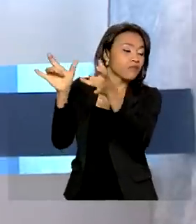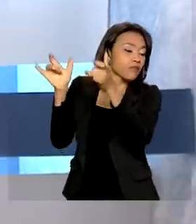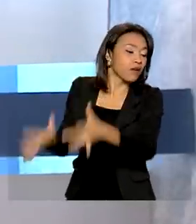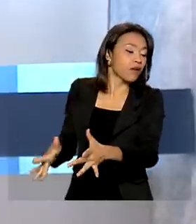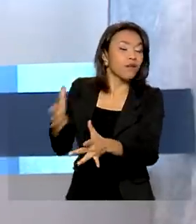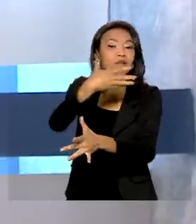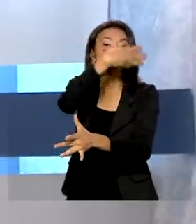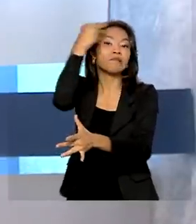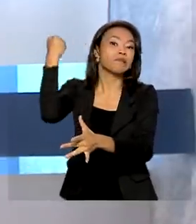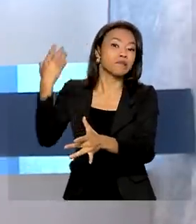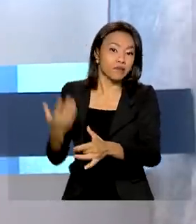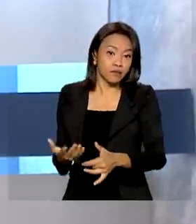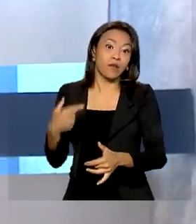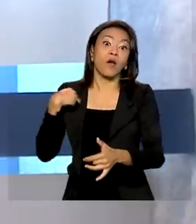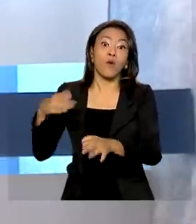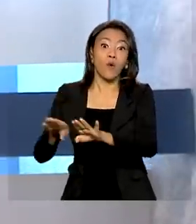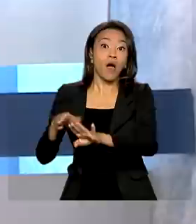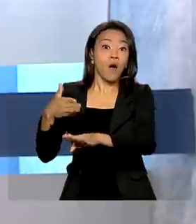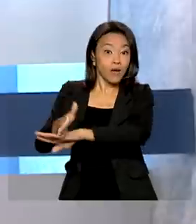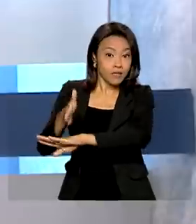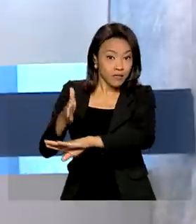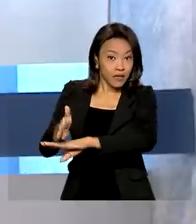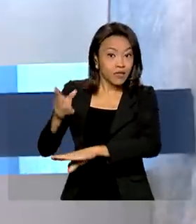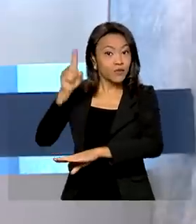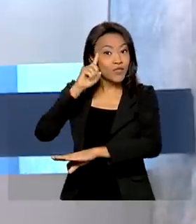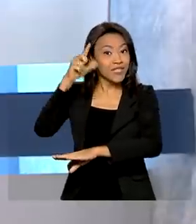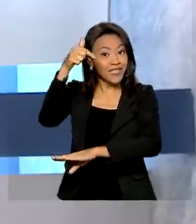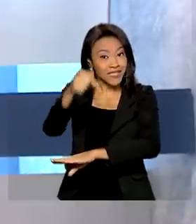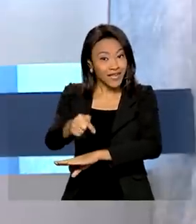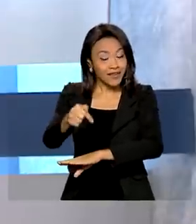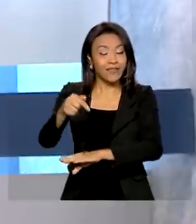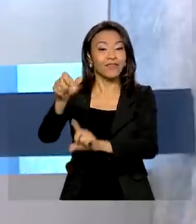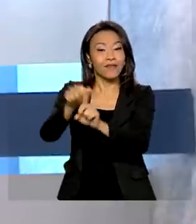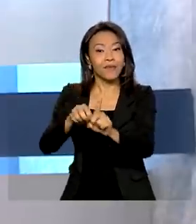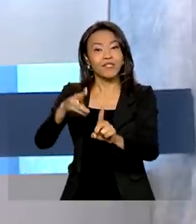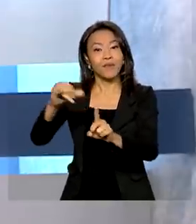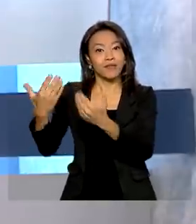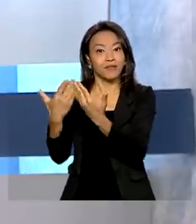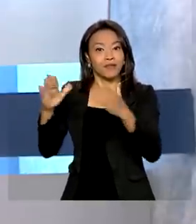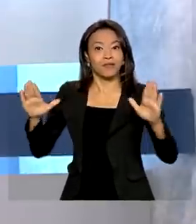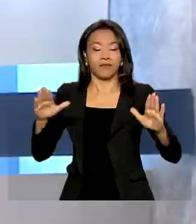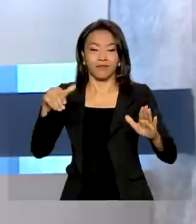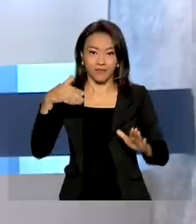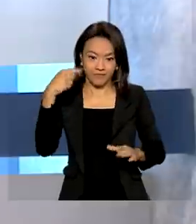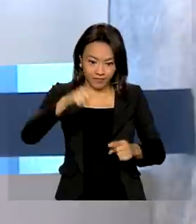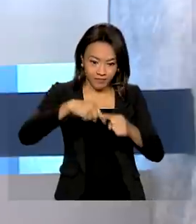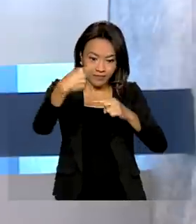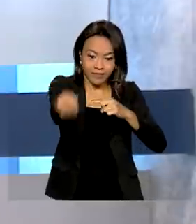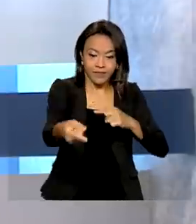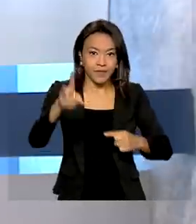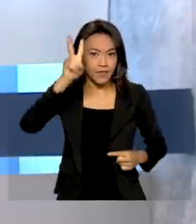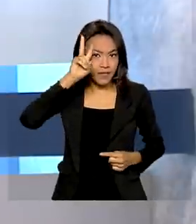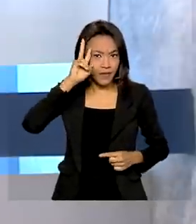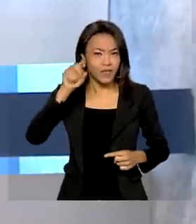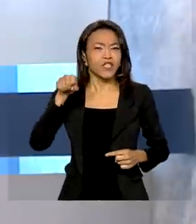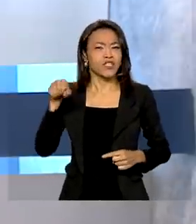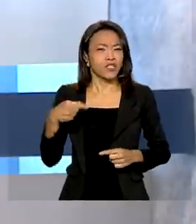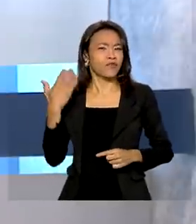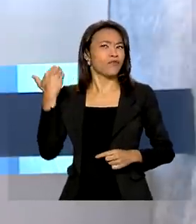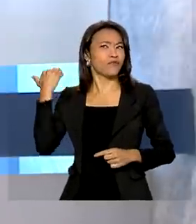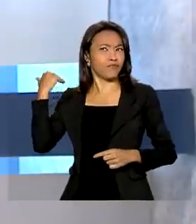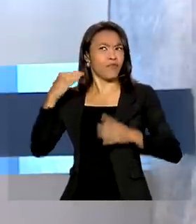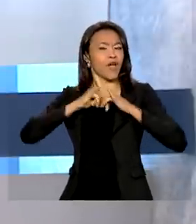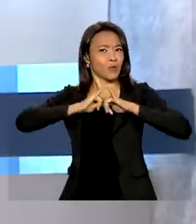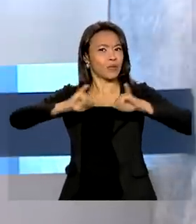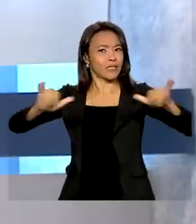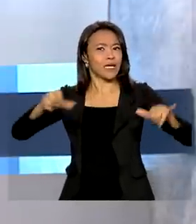acesso vai estar disponível a partir do dia 7 de março, segunda-feira. Desde que esse crédito foi anunciado em 14 de fevereiro,